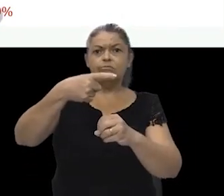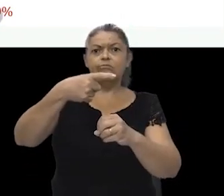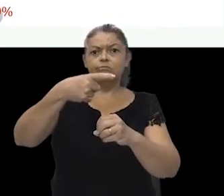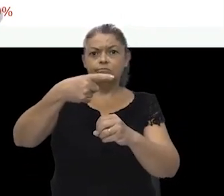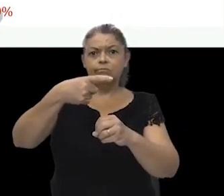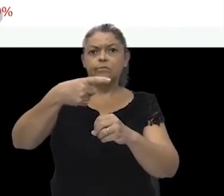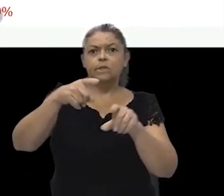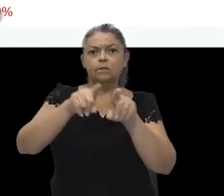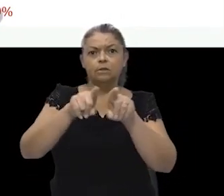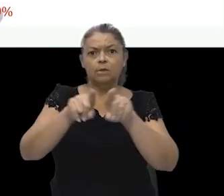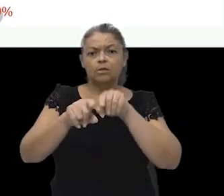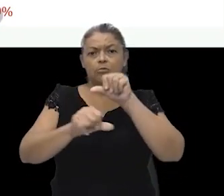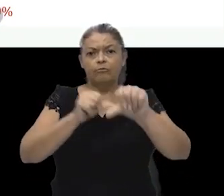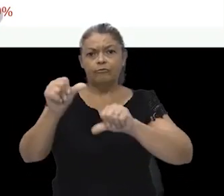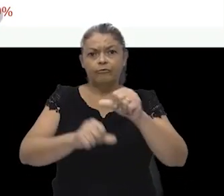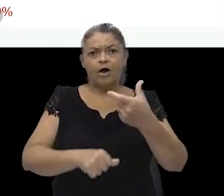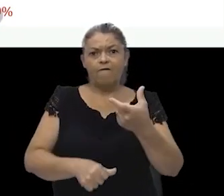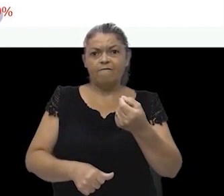20%.